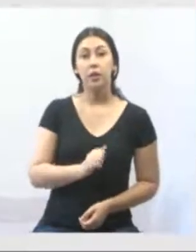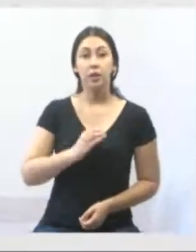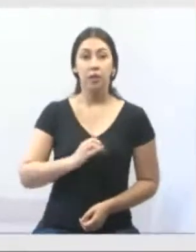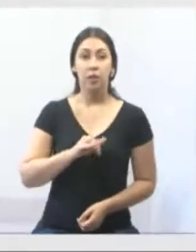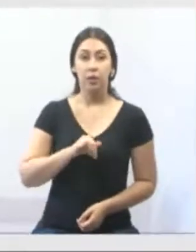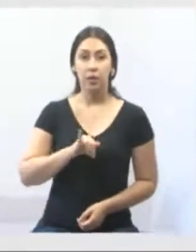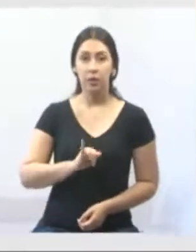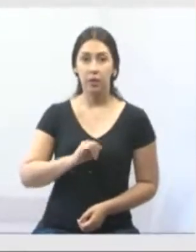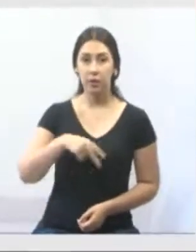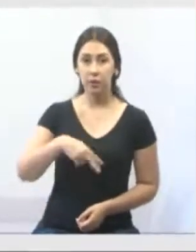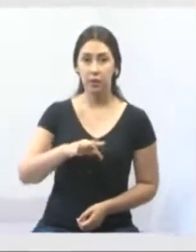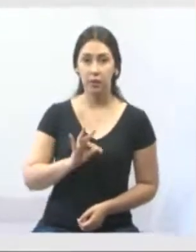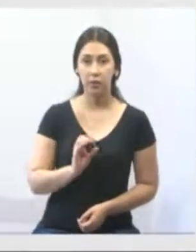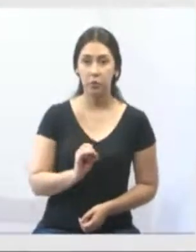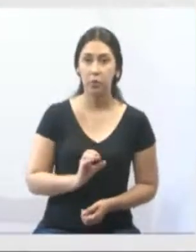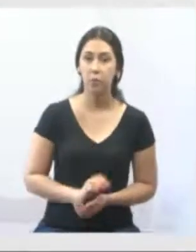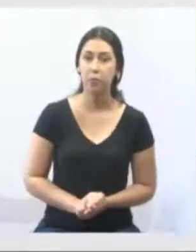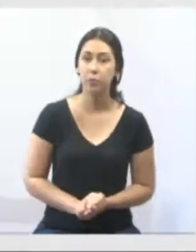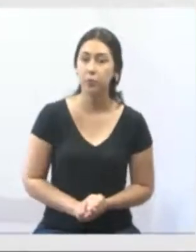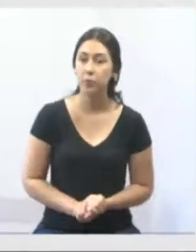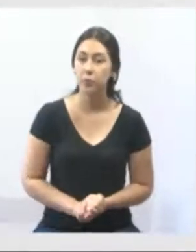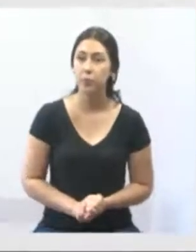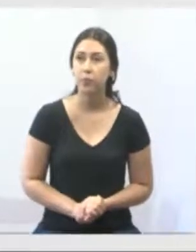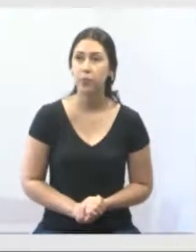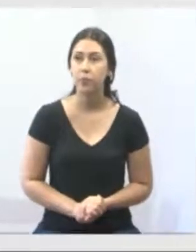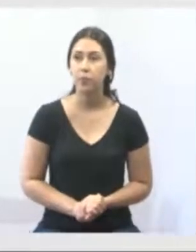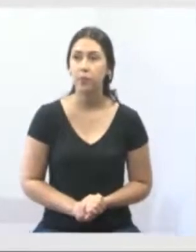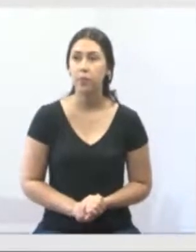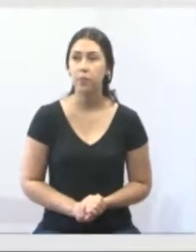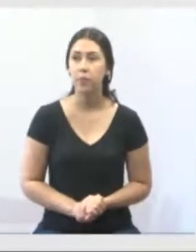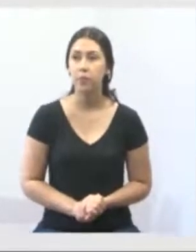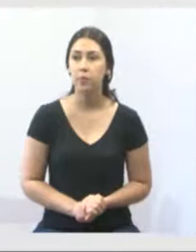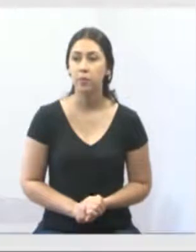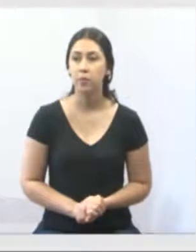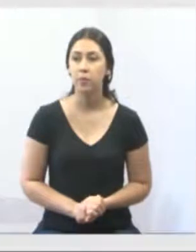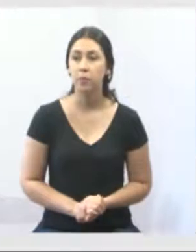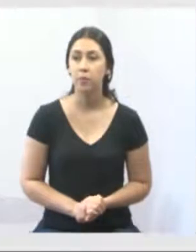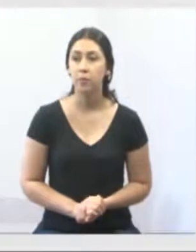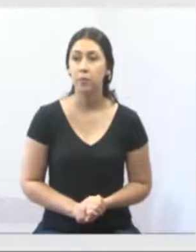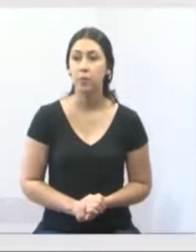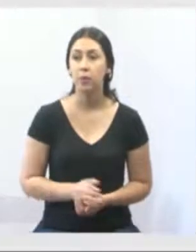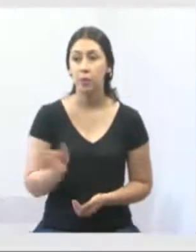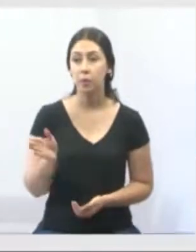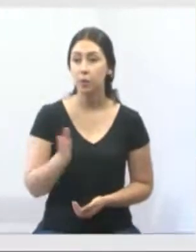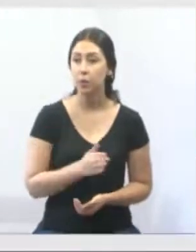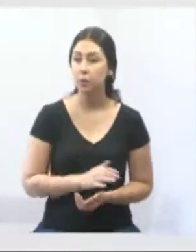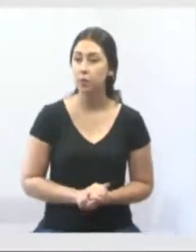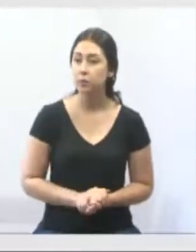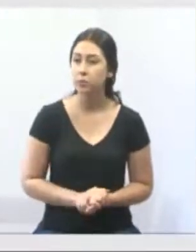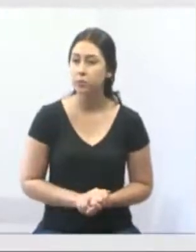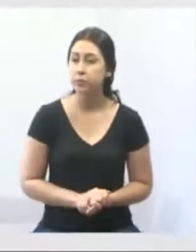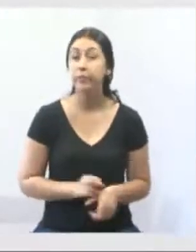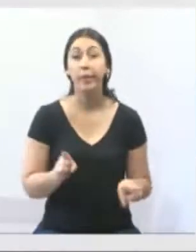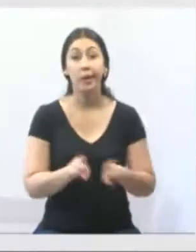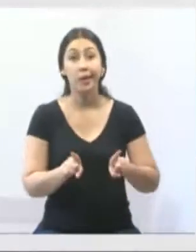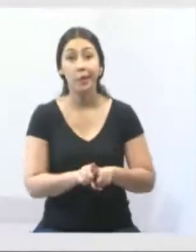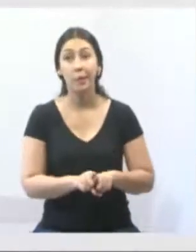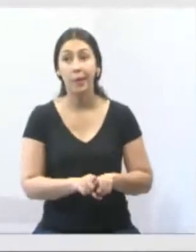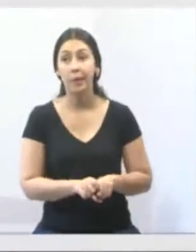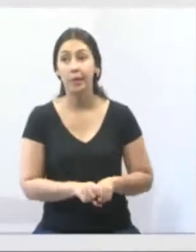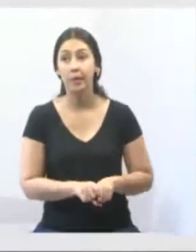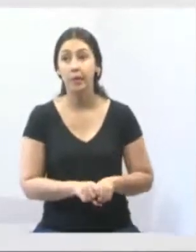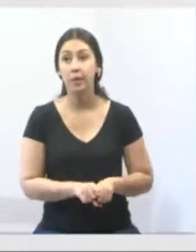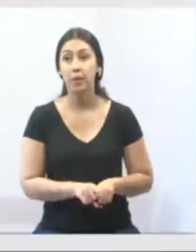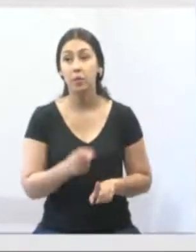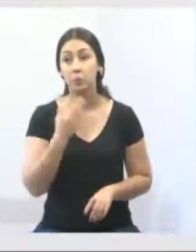Então, vamos se empenhar aí. Ok? Pode ir para a próxima. Aí também uma outra